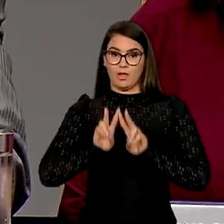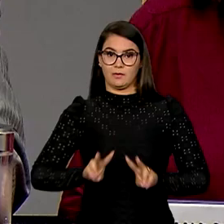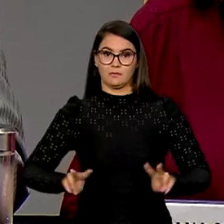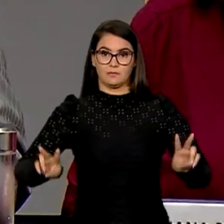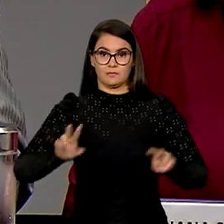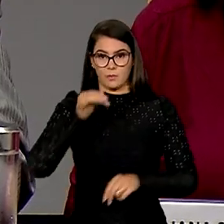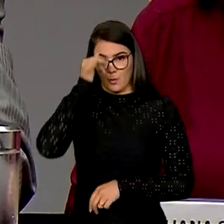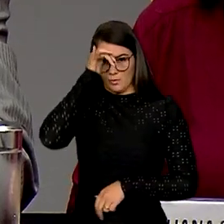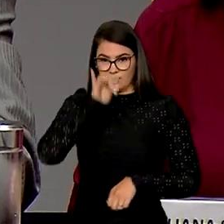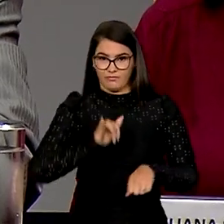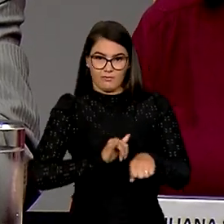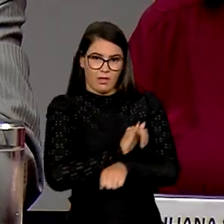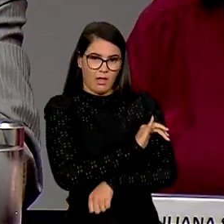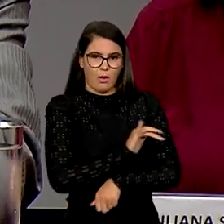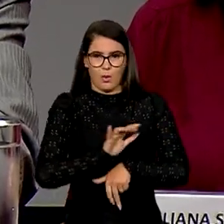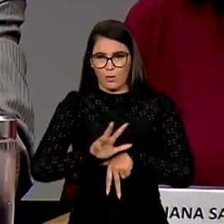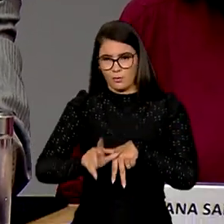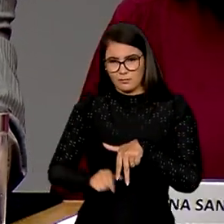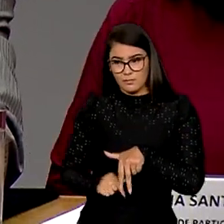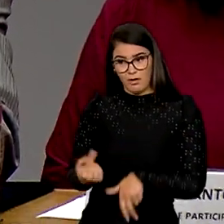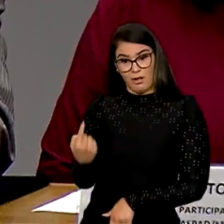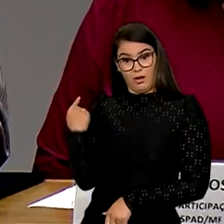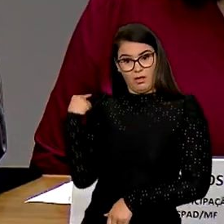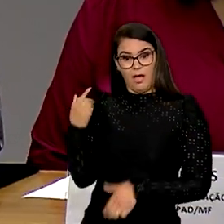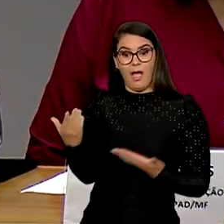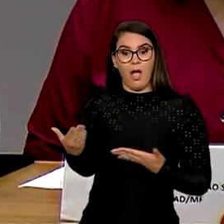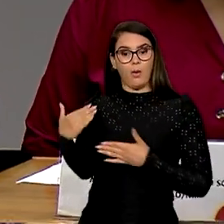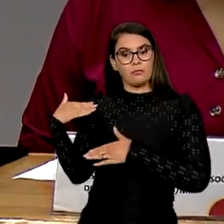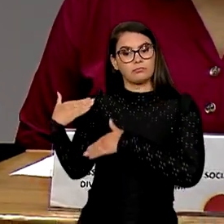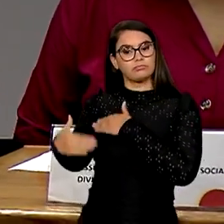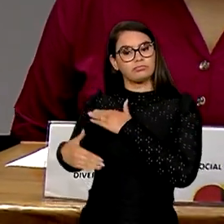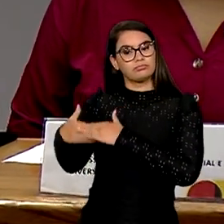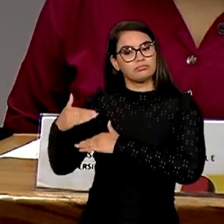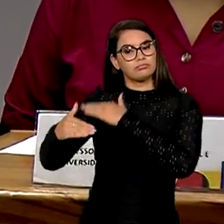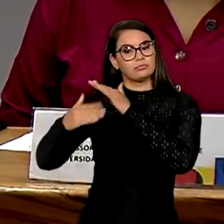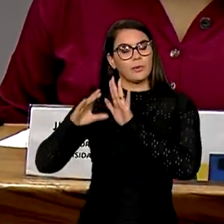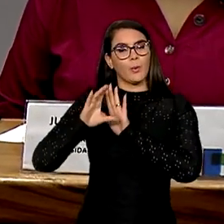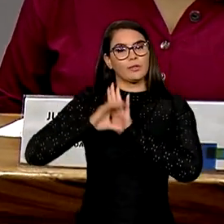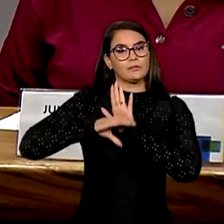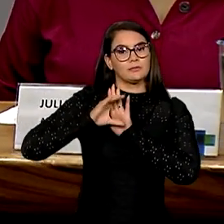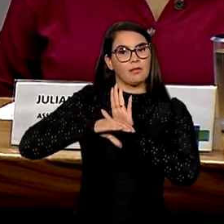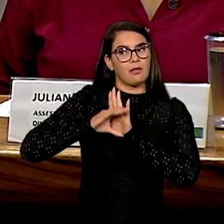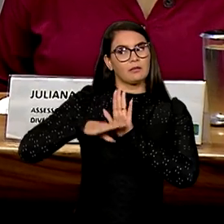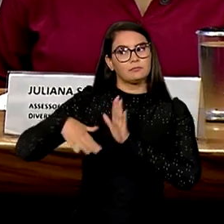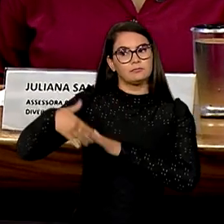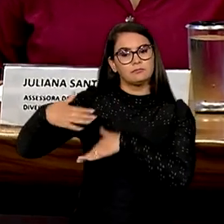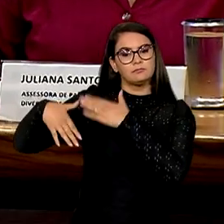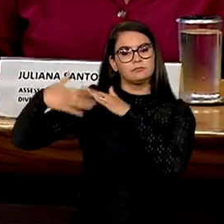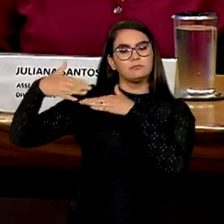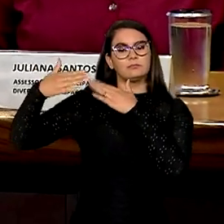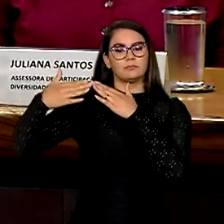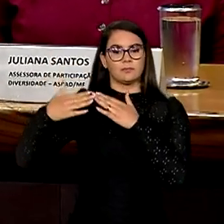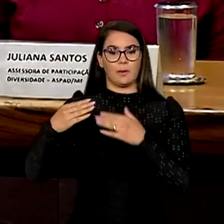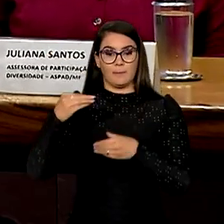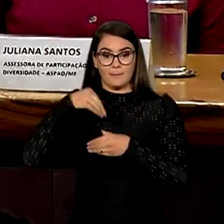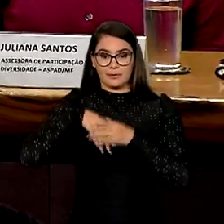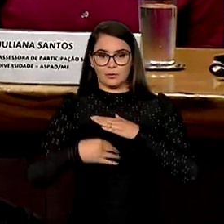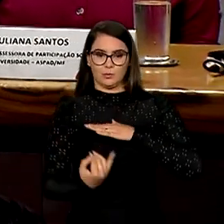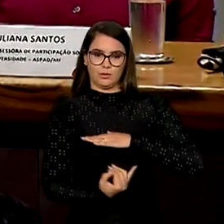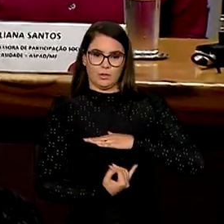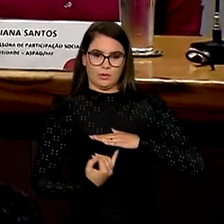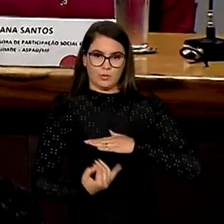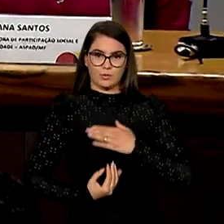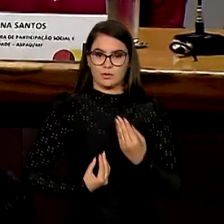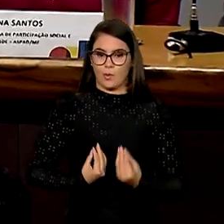combate à fraude, de corrupção e nós temos evoluído esse conceito para essa integridade institucional.